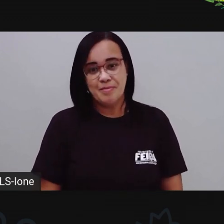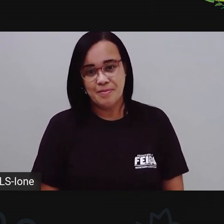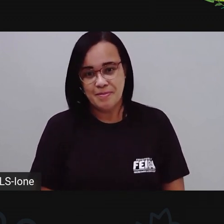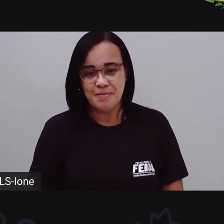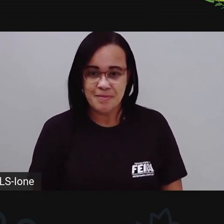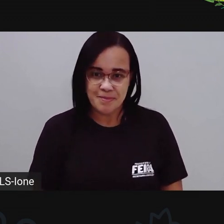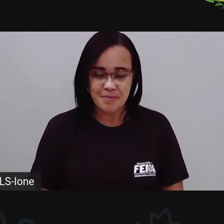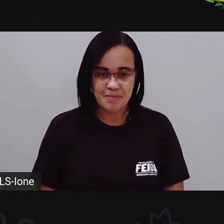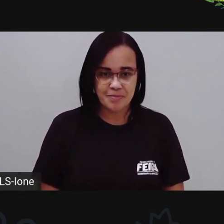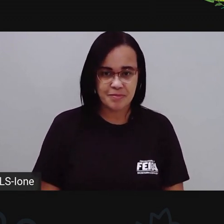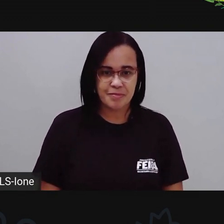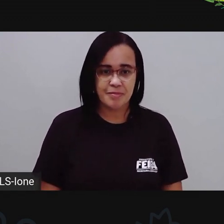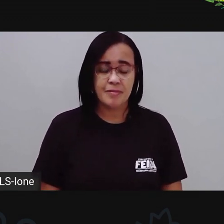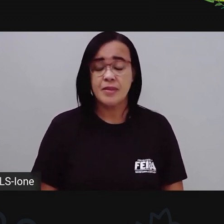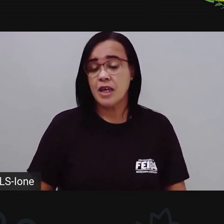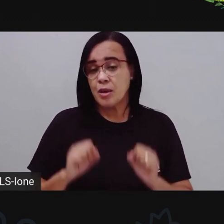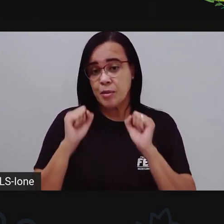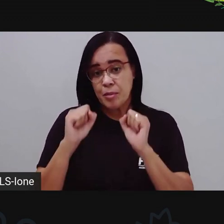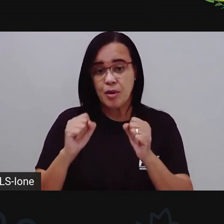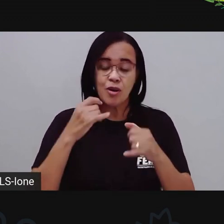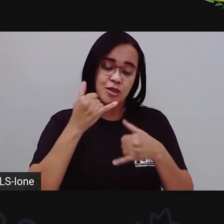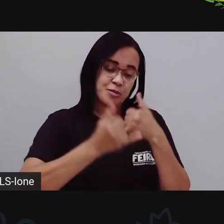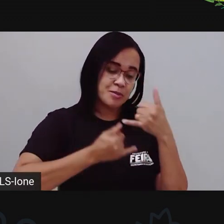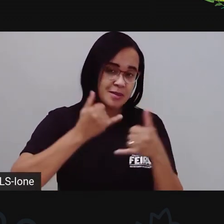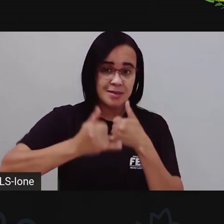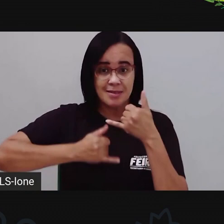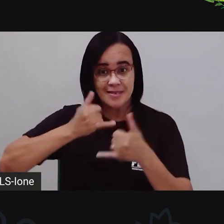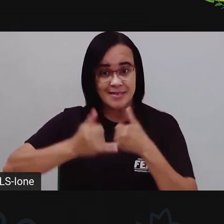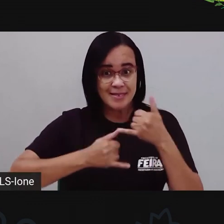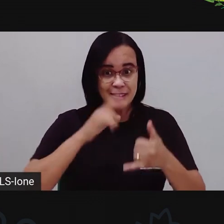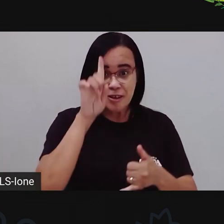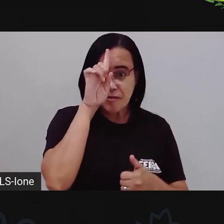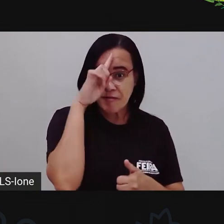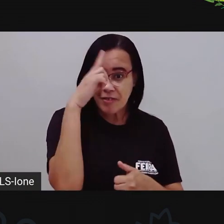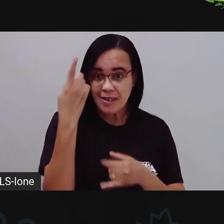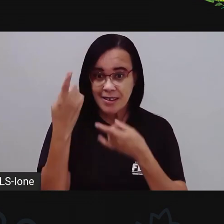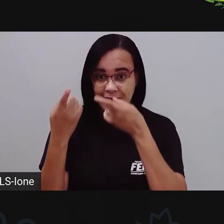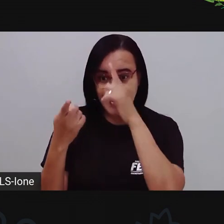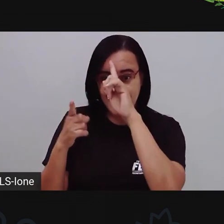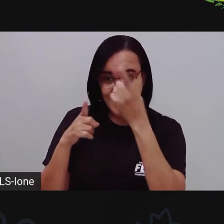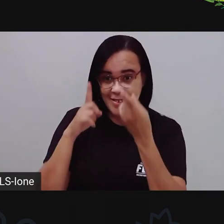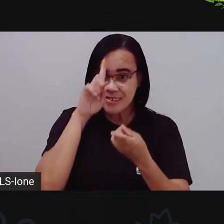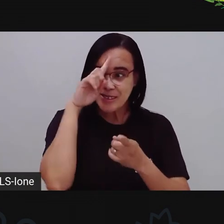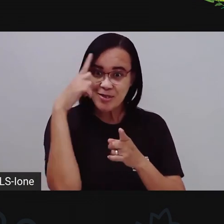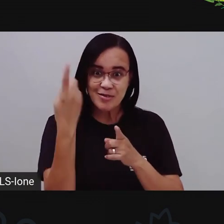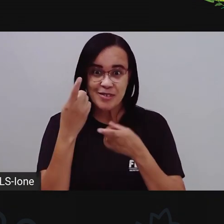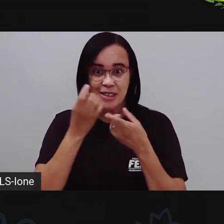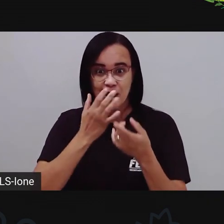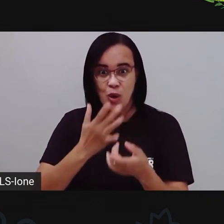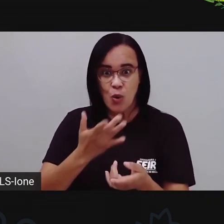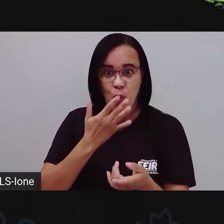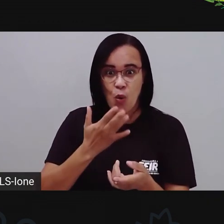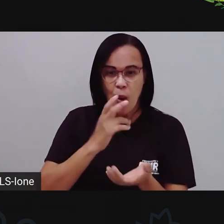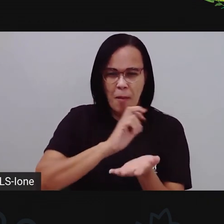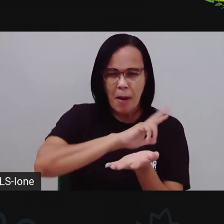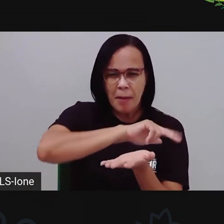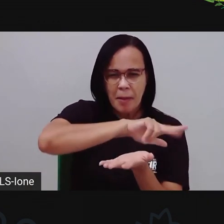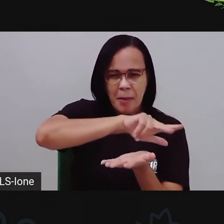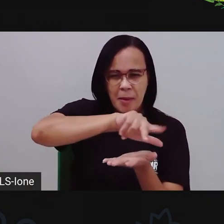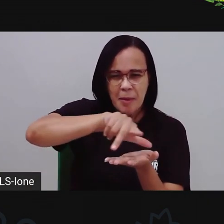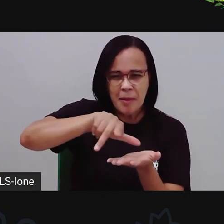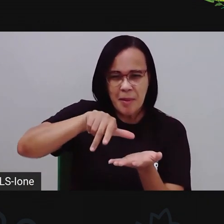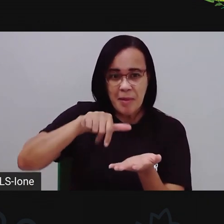Aí você pode brincar, Inventar novas misturinhas. Descobrir novas combinações de cores, tá bom? Então, ficou, ó,